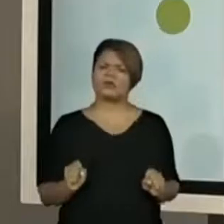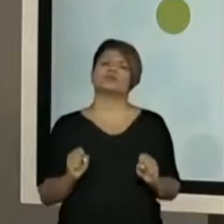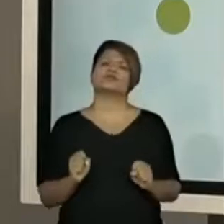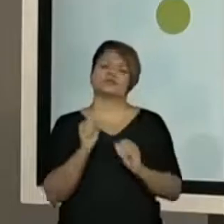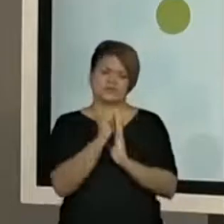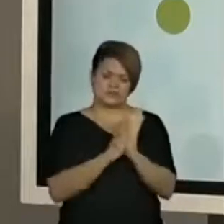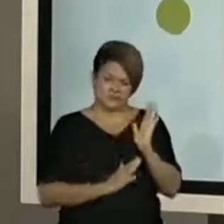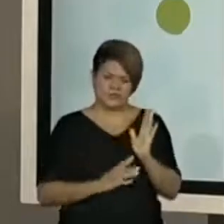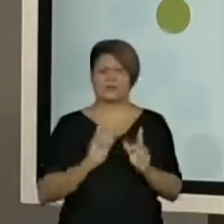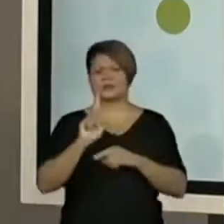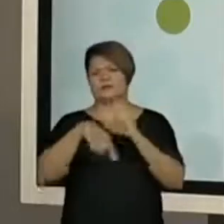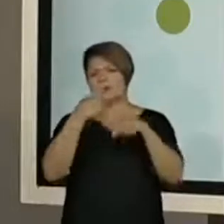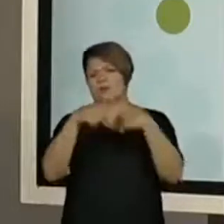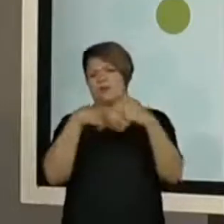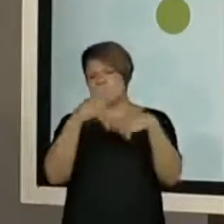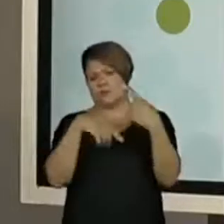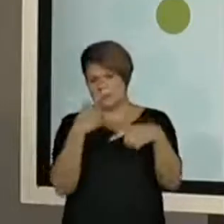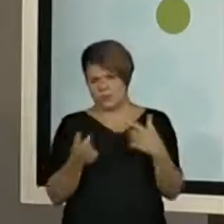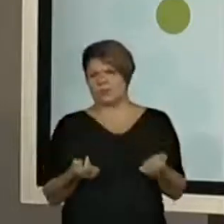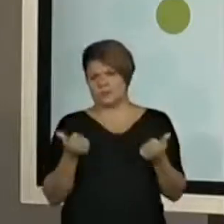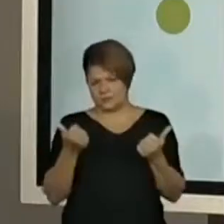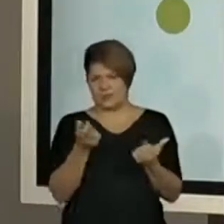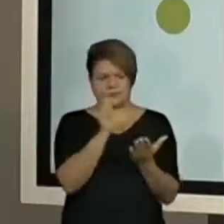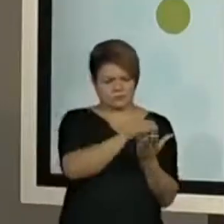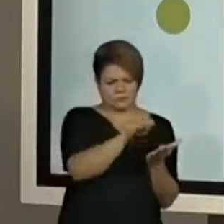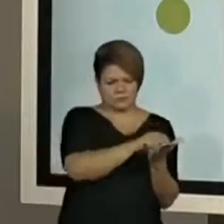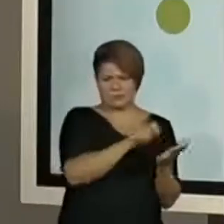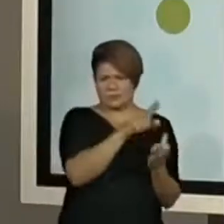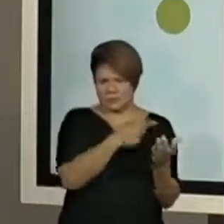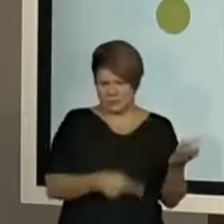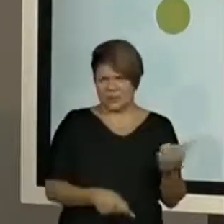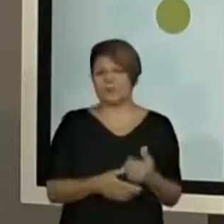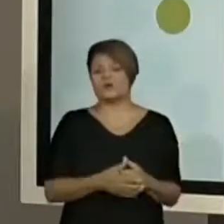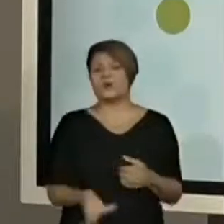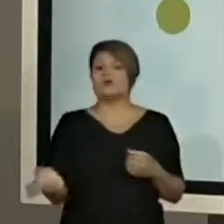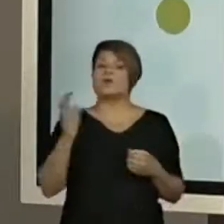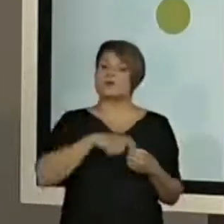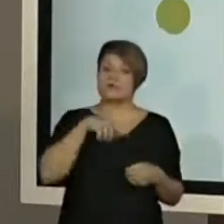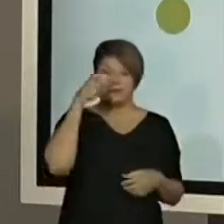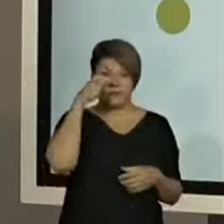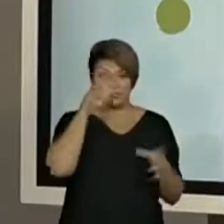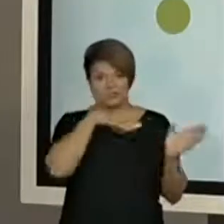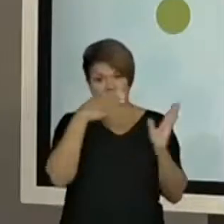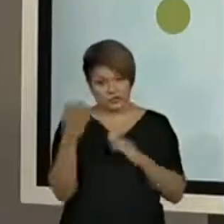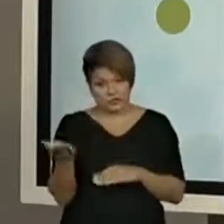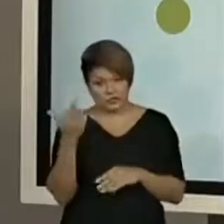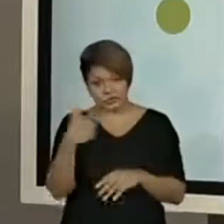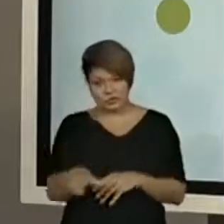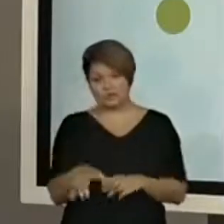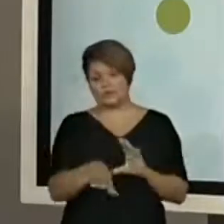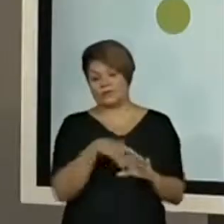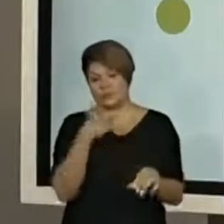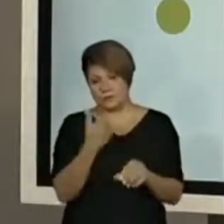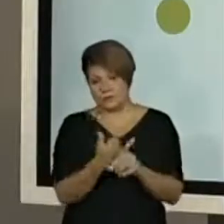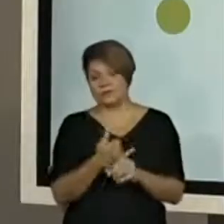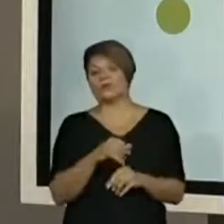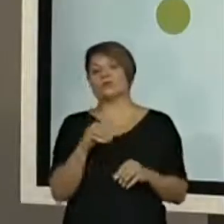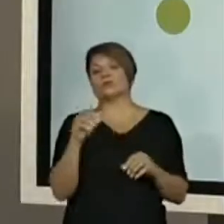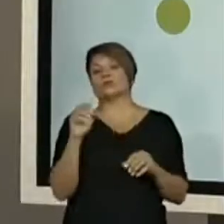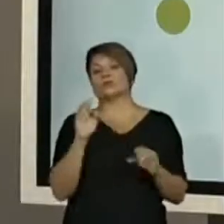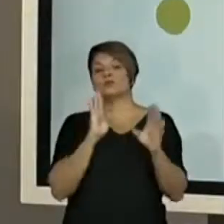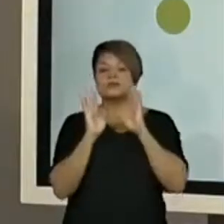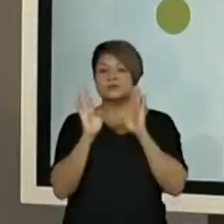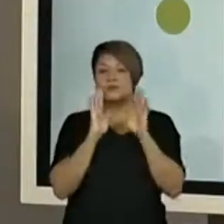depois, tá bom? No seu caderno e retomar essa aula ou no Facebook ou no YouTube ou no